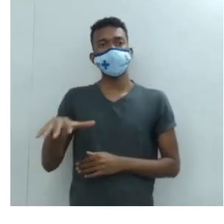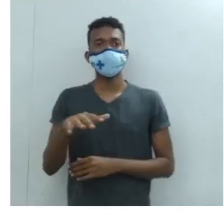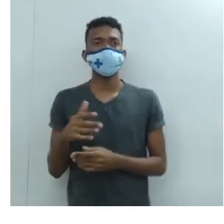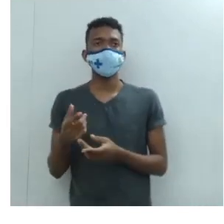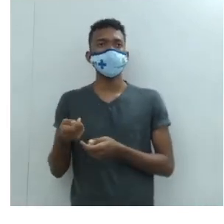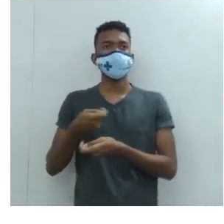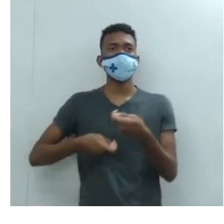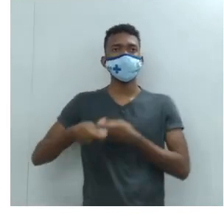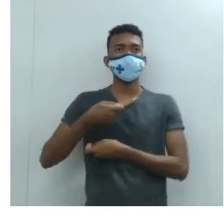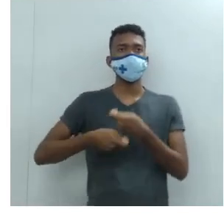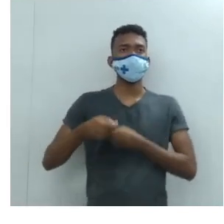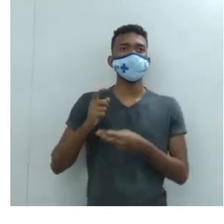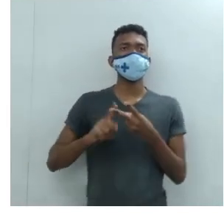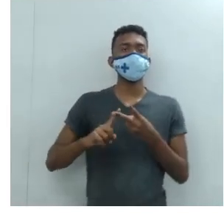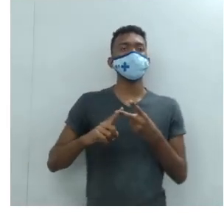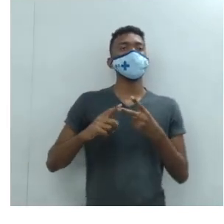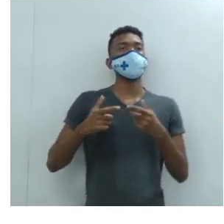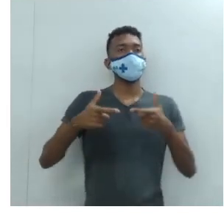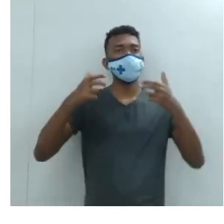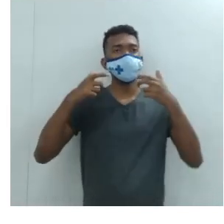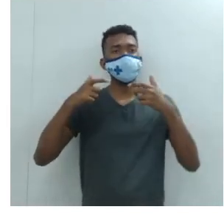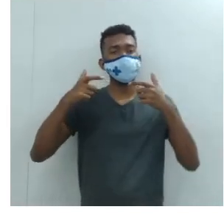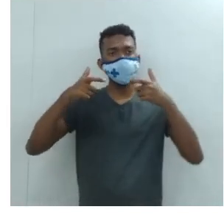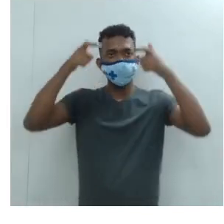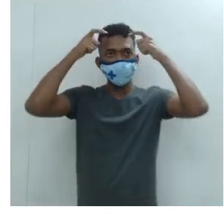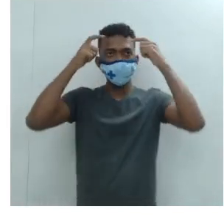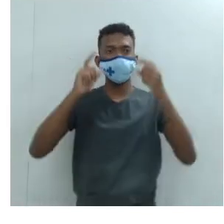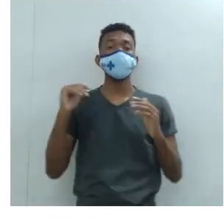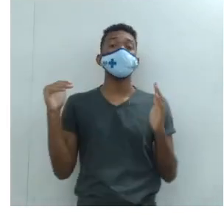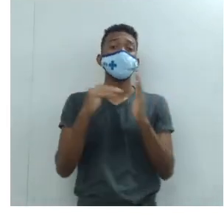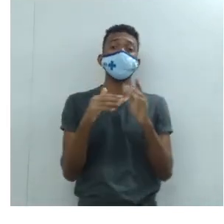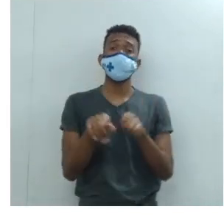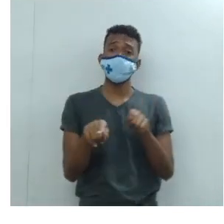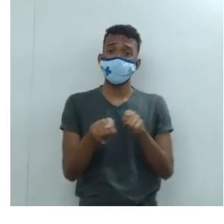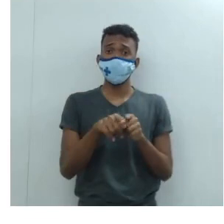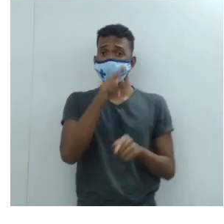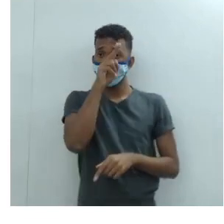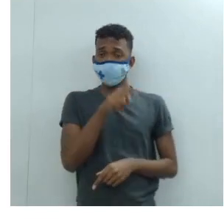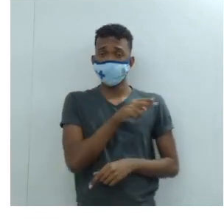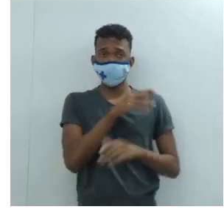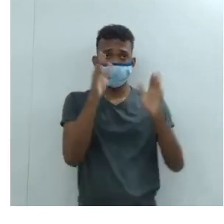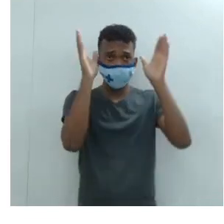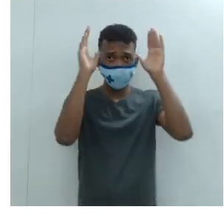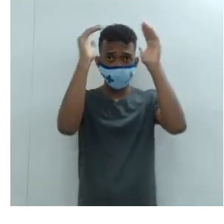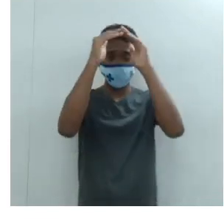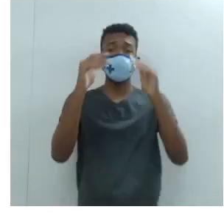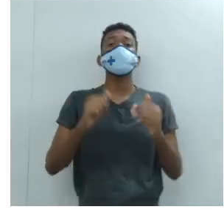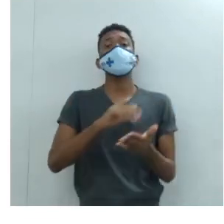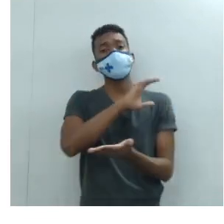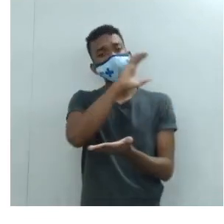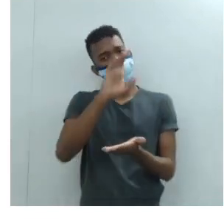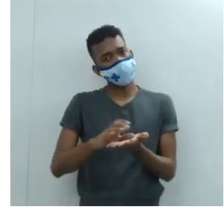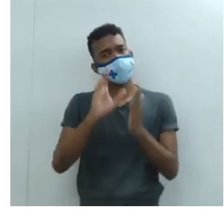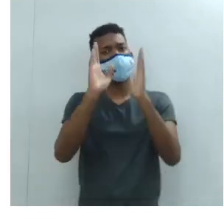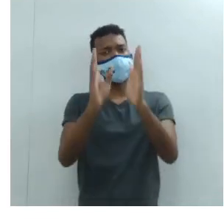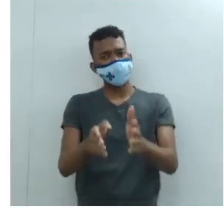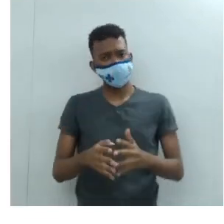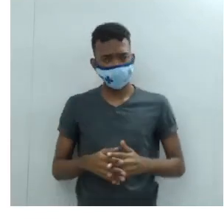príncipes, e até papas financiavam meus prezados, minhas prezadas,